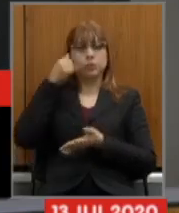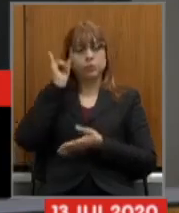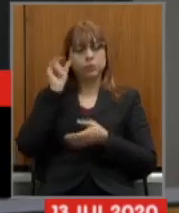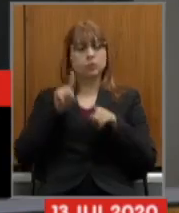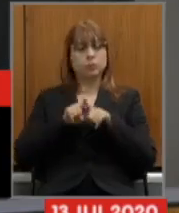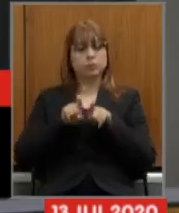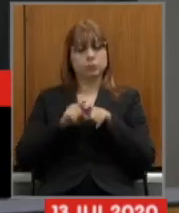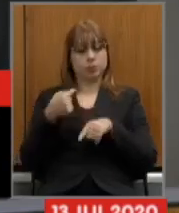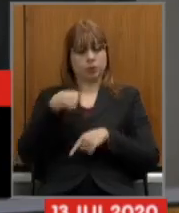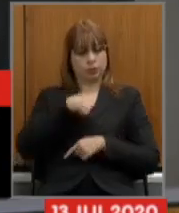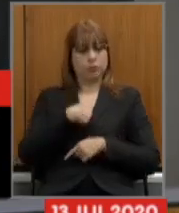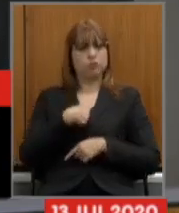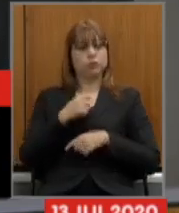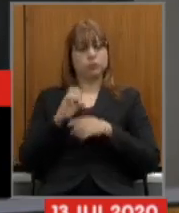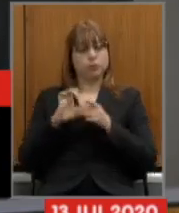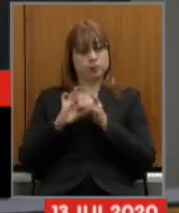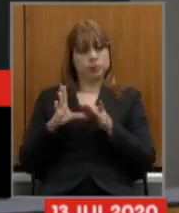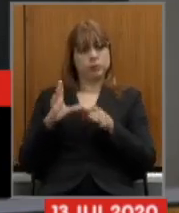fazer uma reunião com o senhor